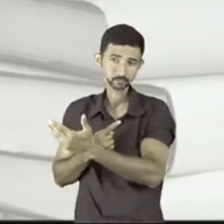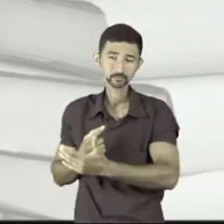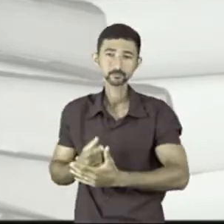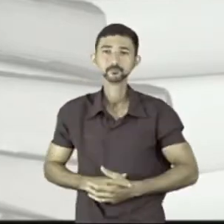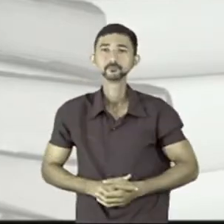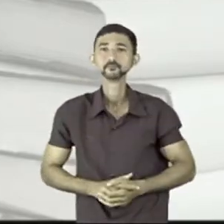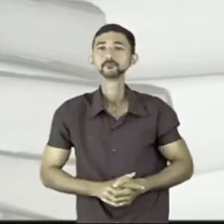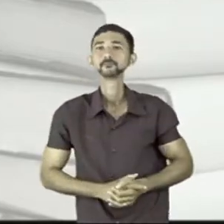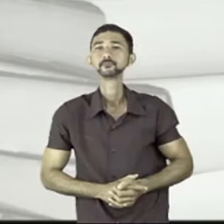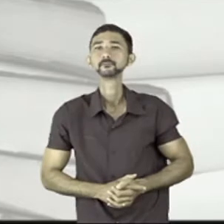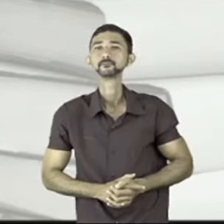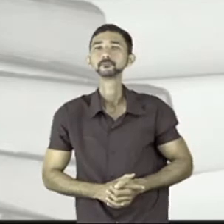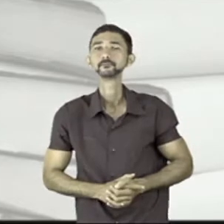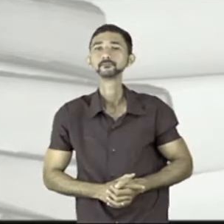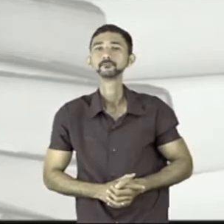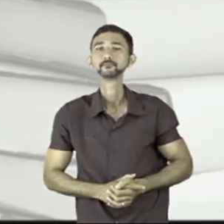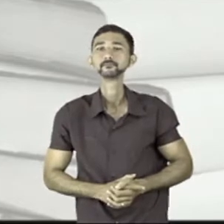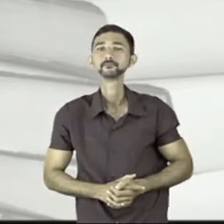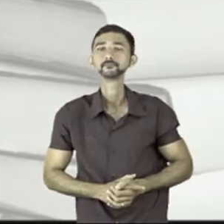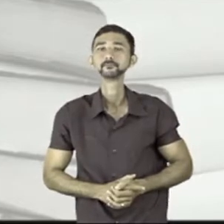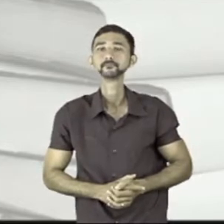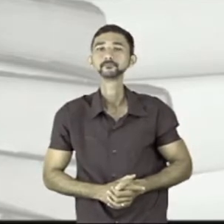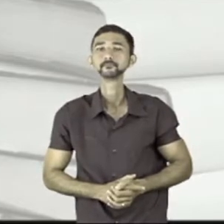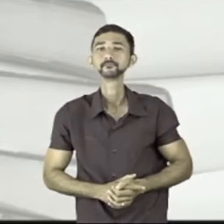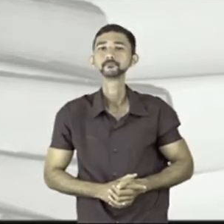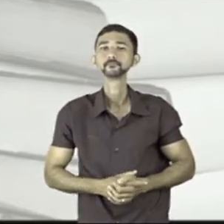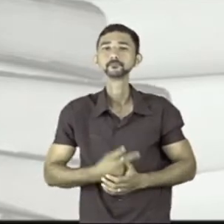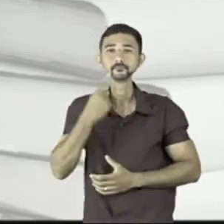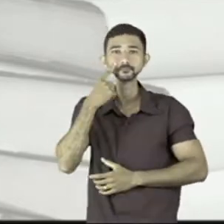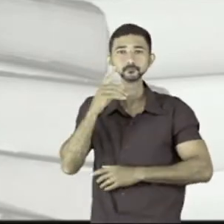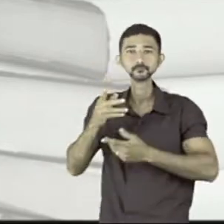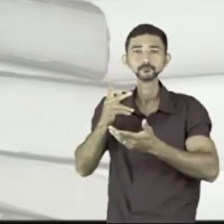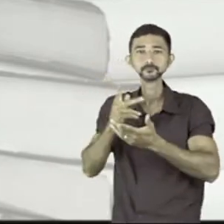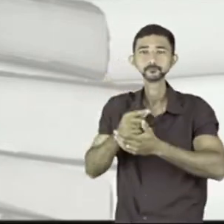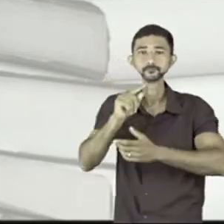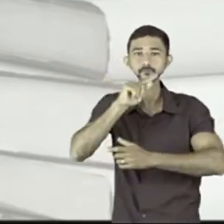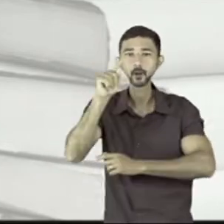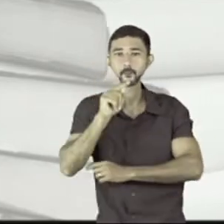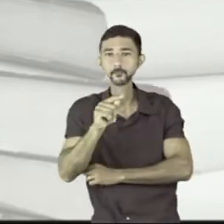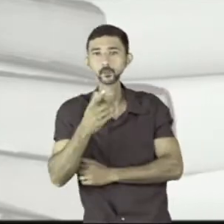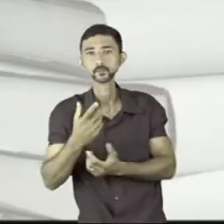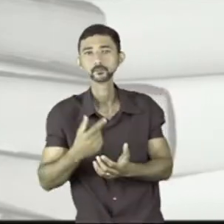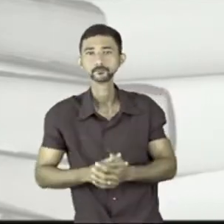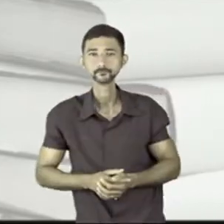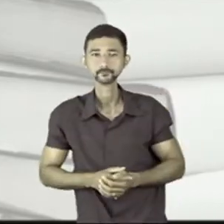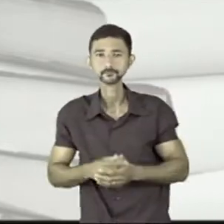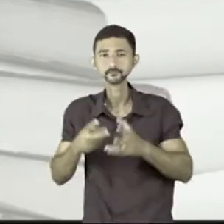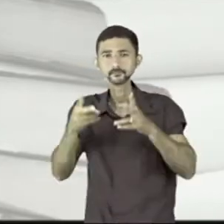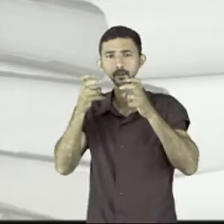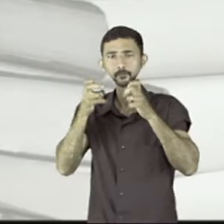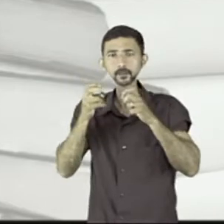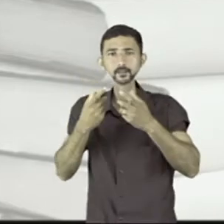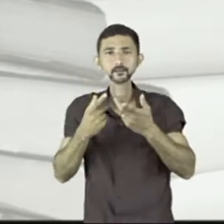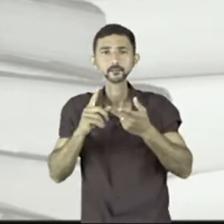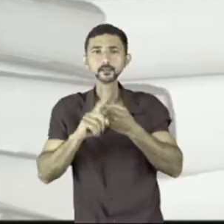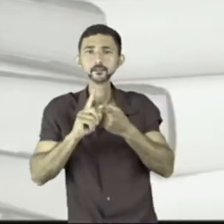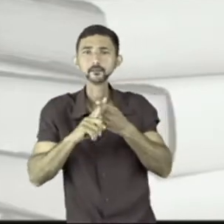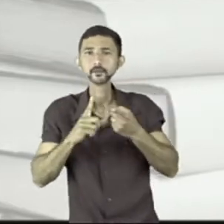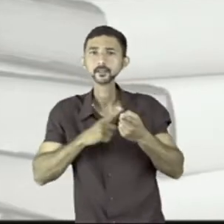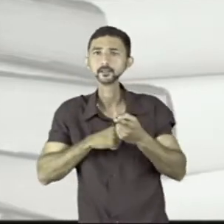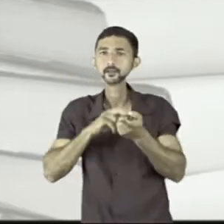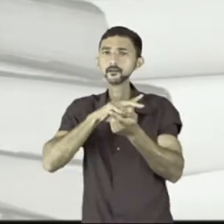essas palavrinhas que vão aparecer. Quando você observa também a pontuação no texto, você percebe que